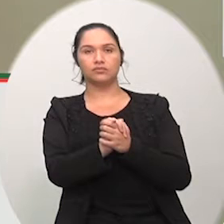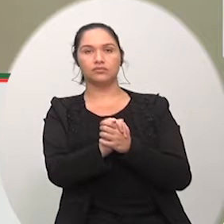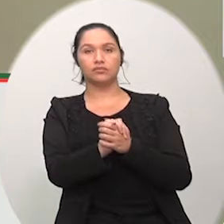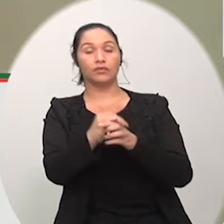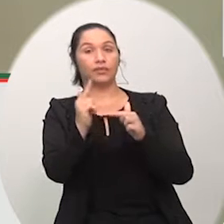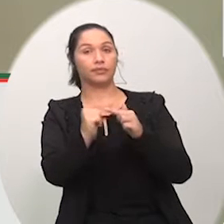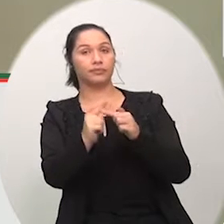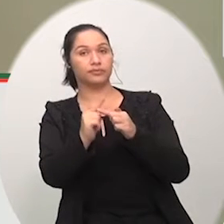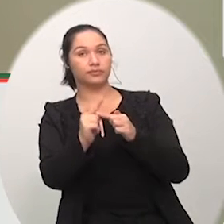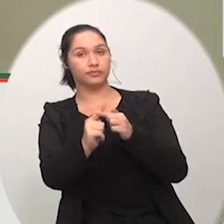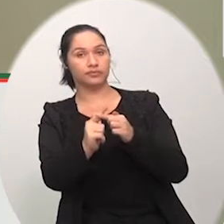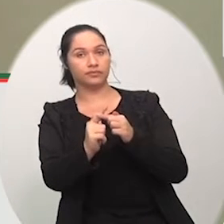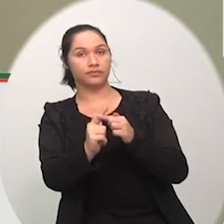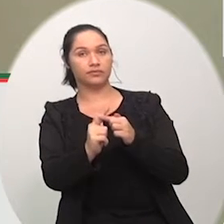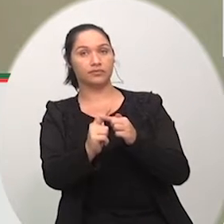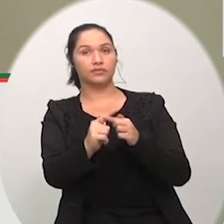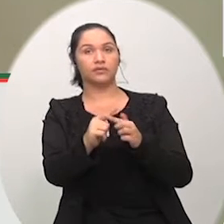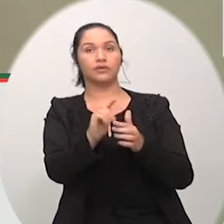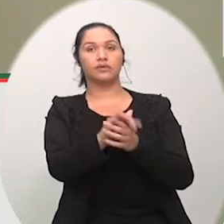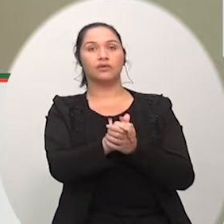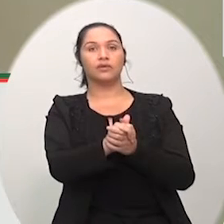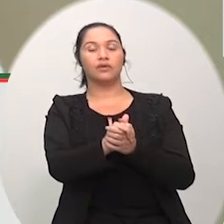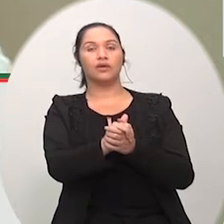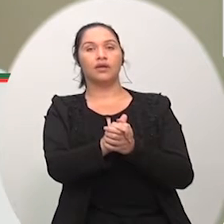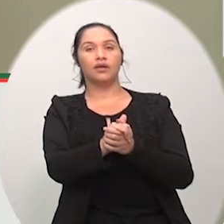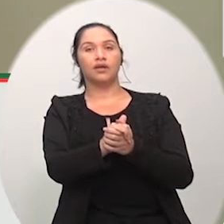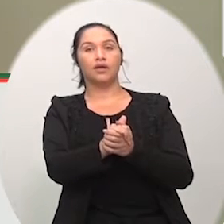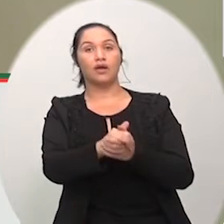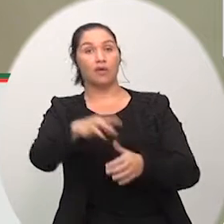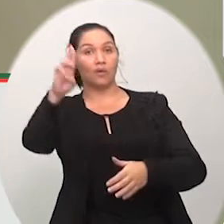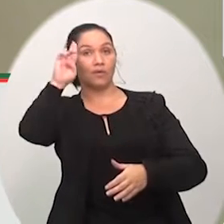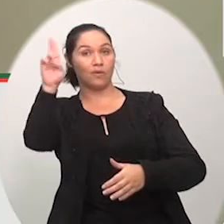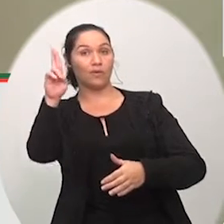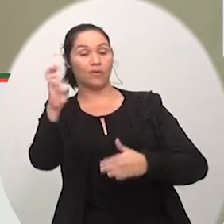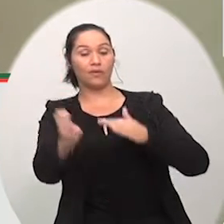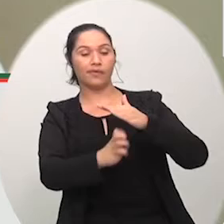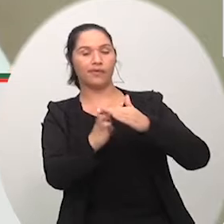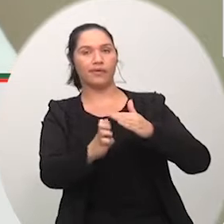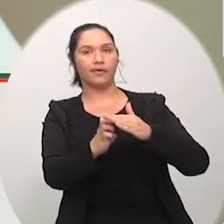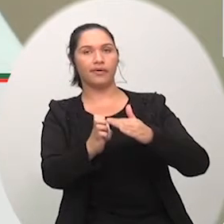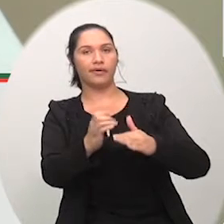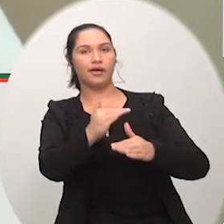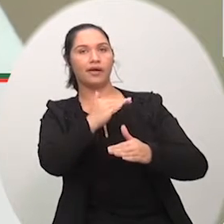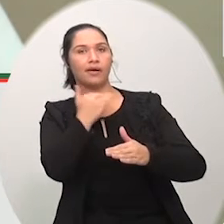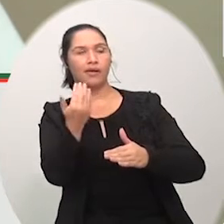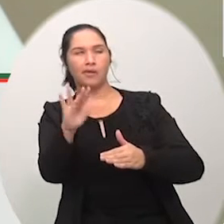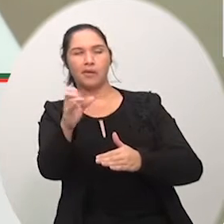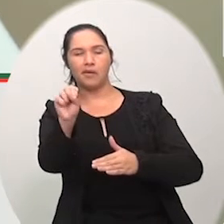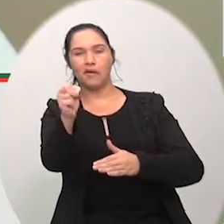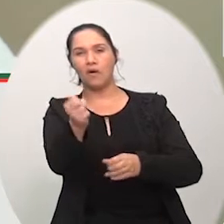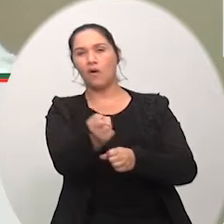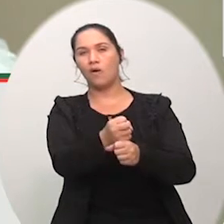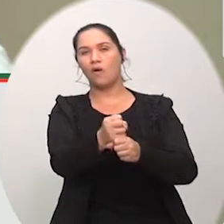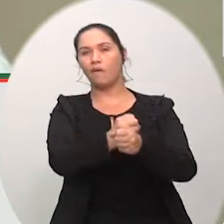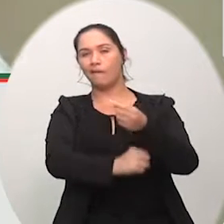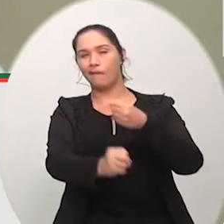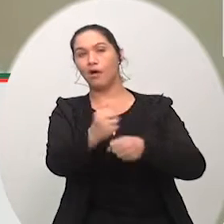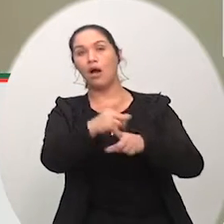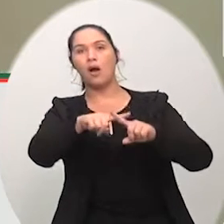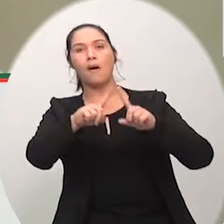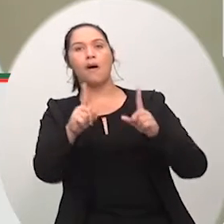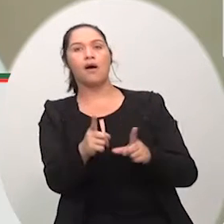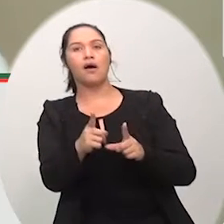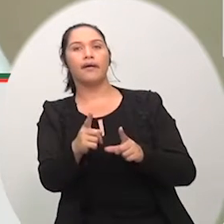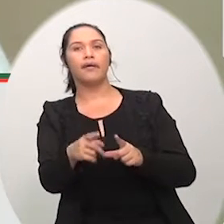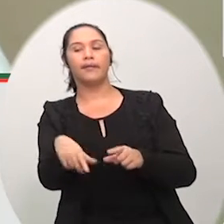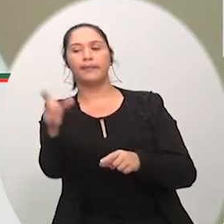morreu em função de tanta falação do vereador José Argenti nessa casa aqui. Então o que acontece é que nós